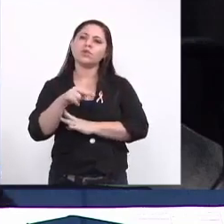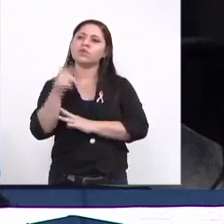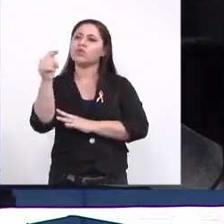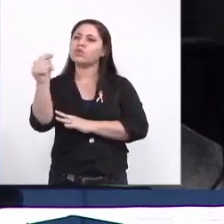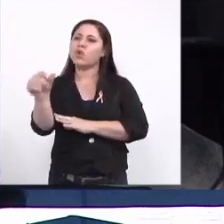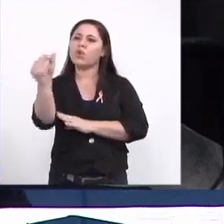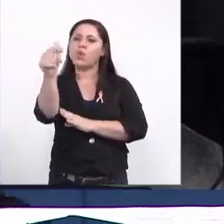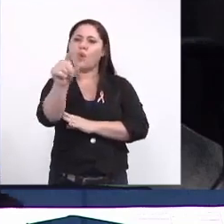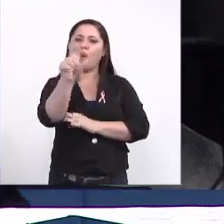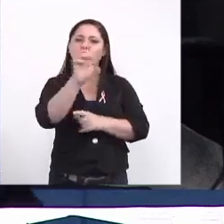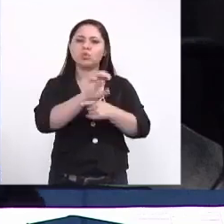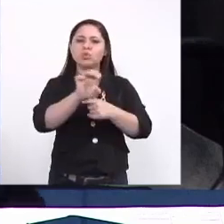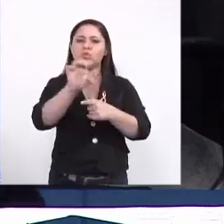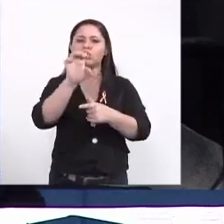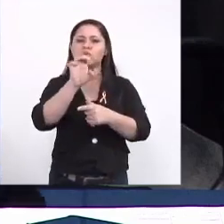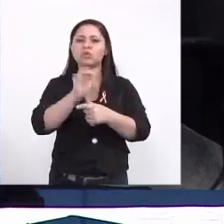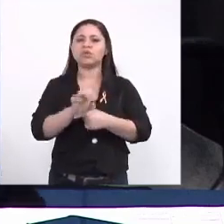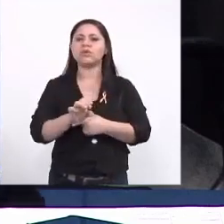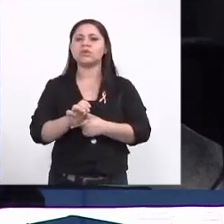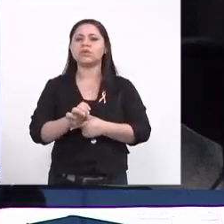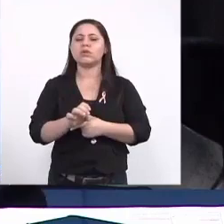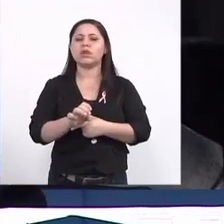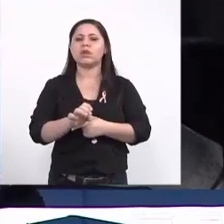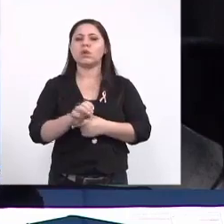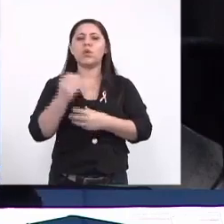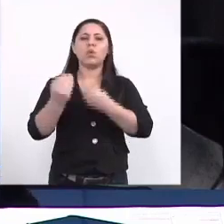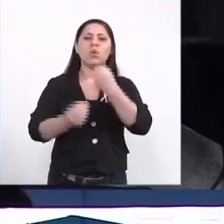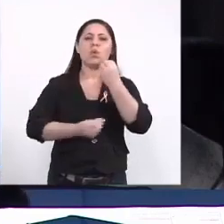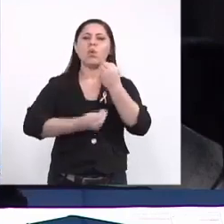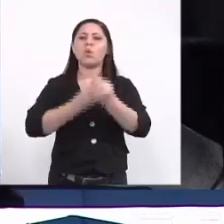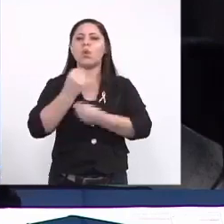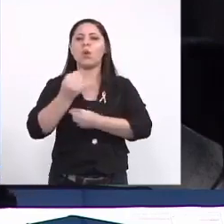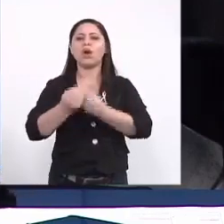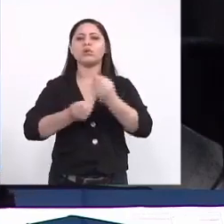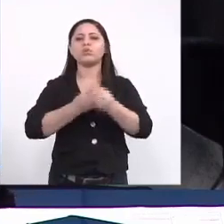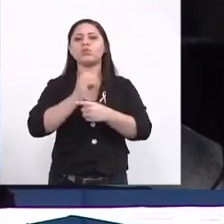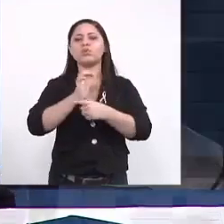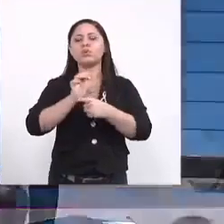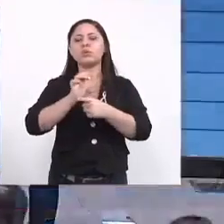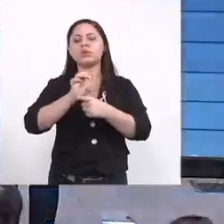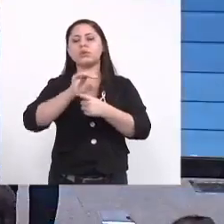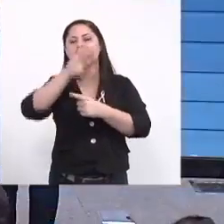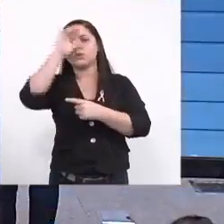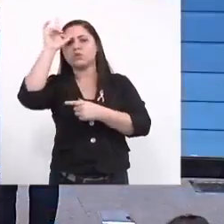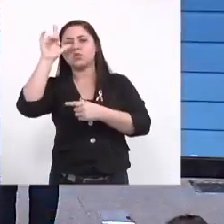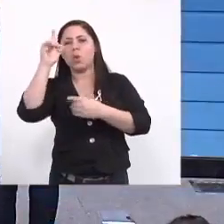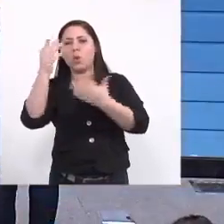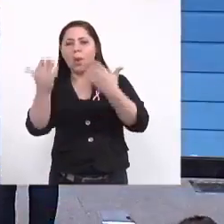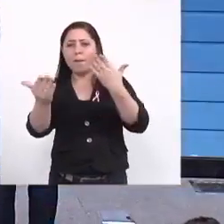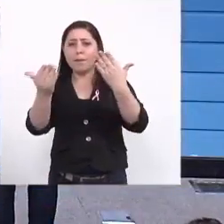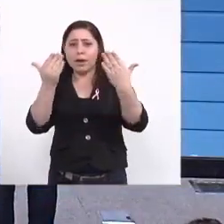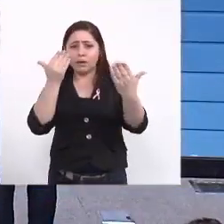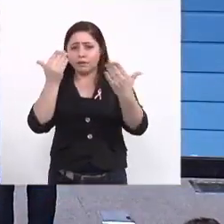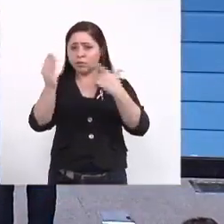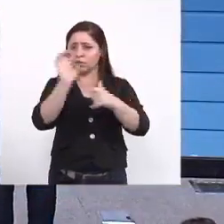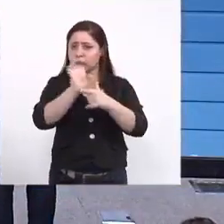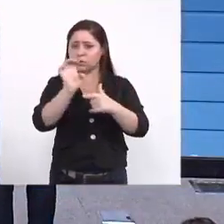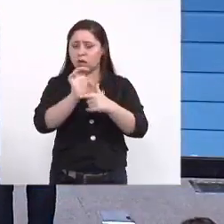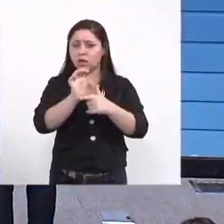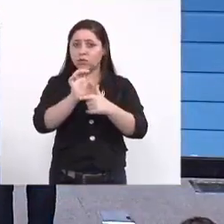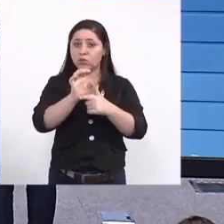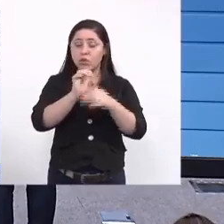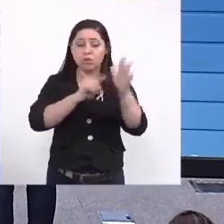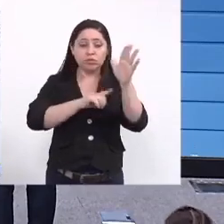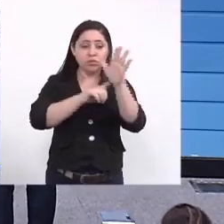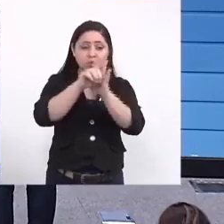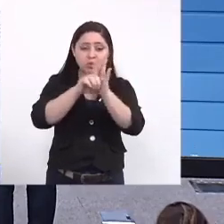outros estados que pé que anda Mato Grosso do Sul a nossa esses dados